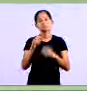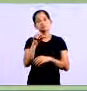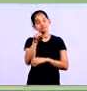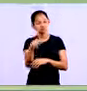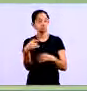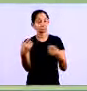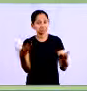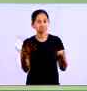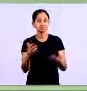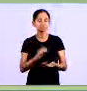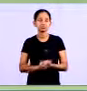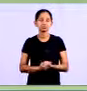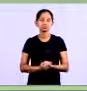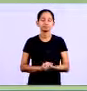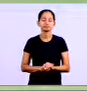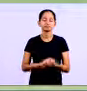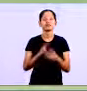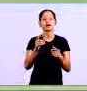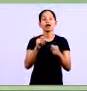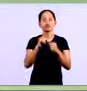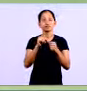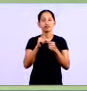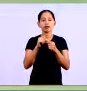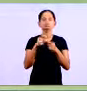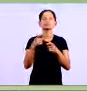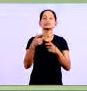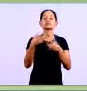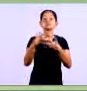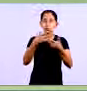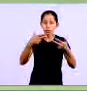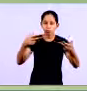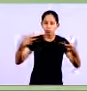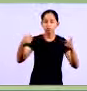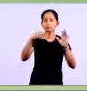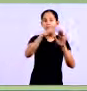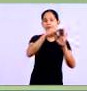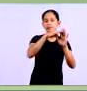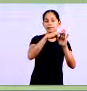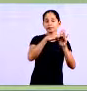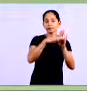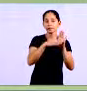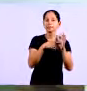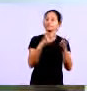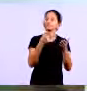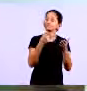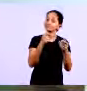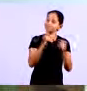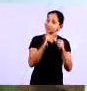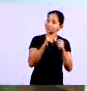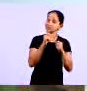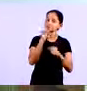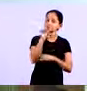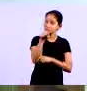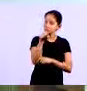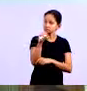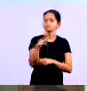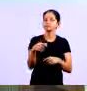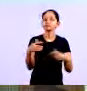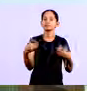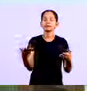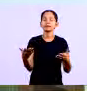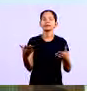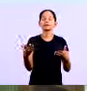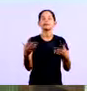contas a receber então assim você estabeleceu quais são as condições e você deve fazer isso outra coisa que é muito comum